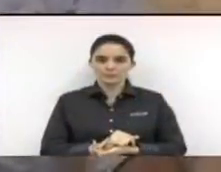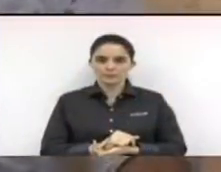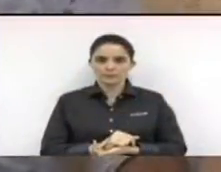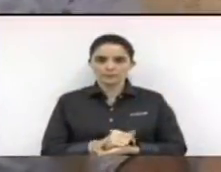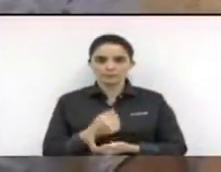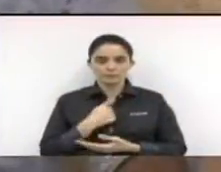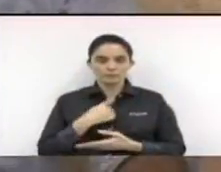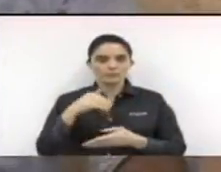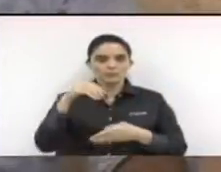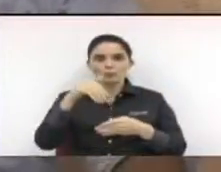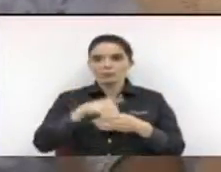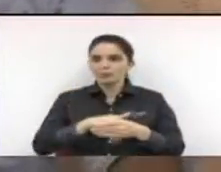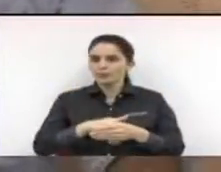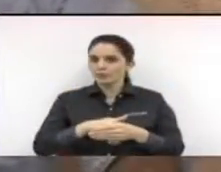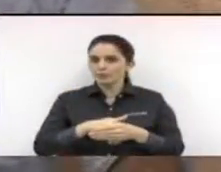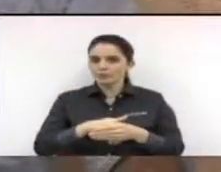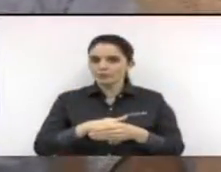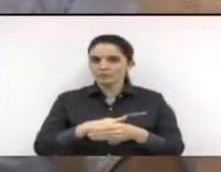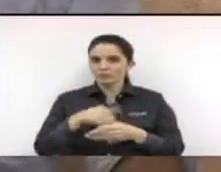eu votei com o coração.